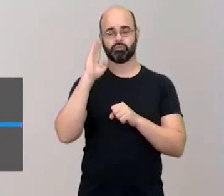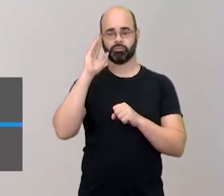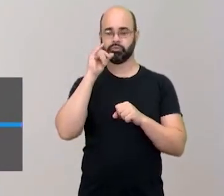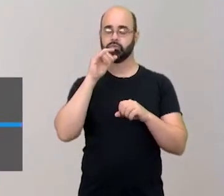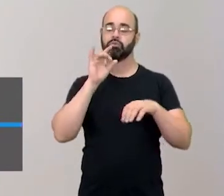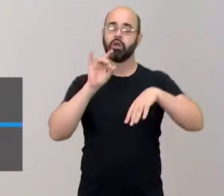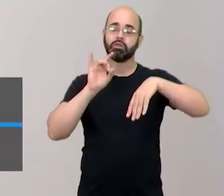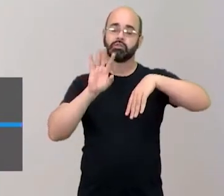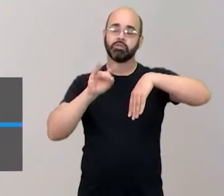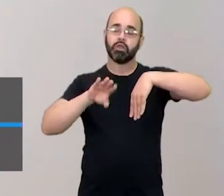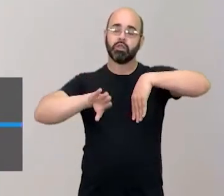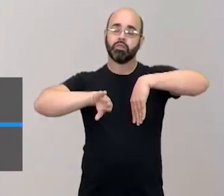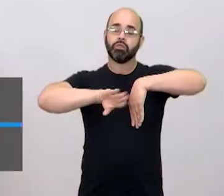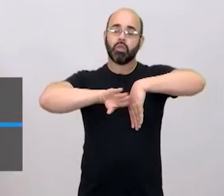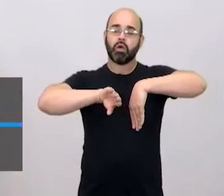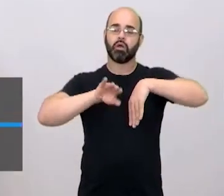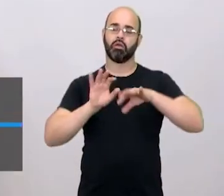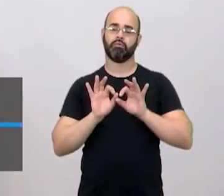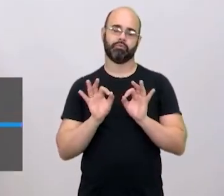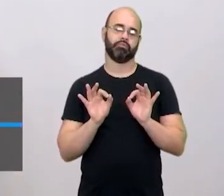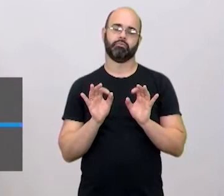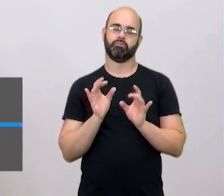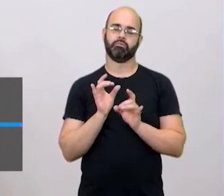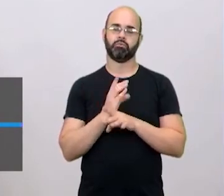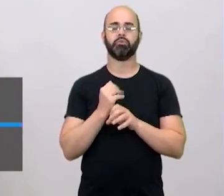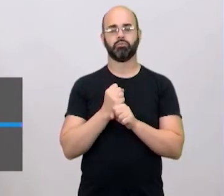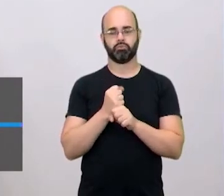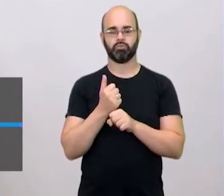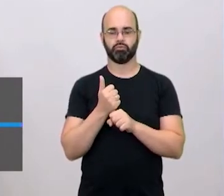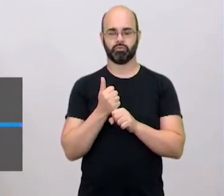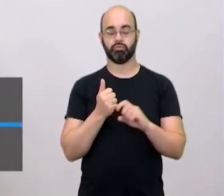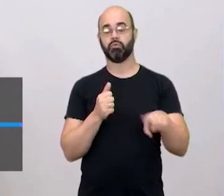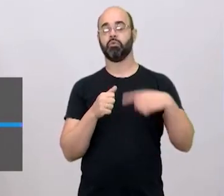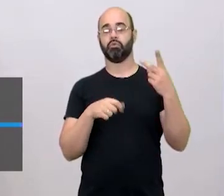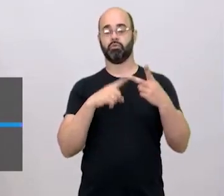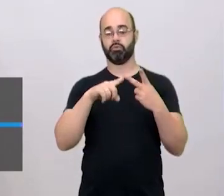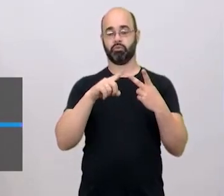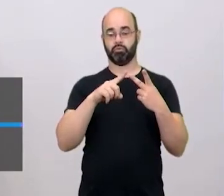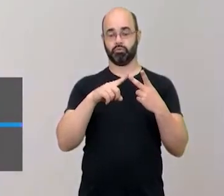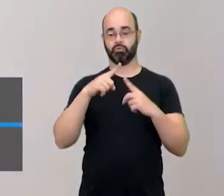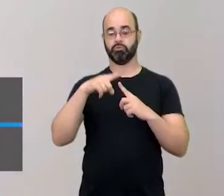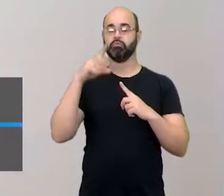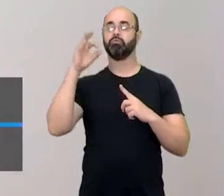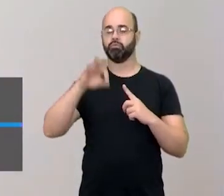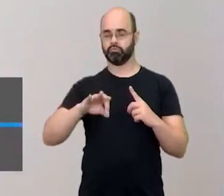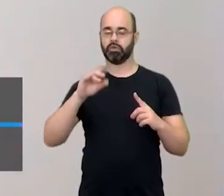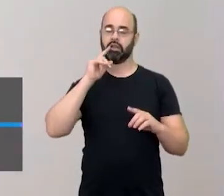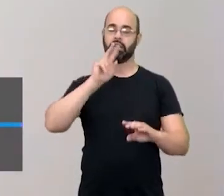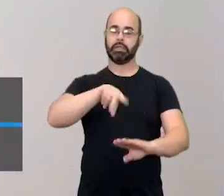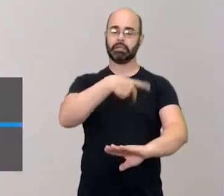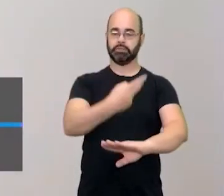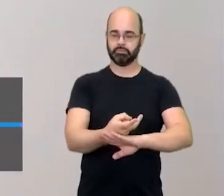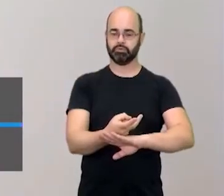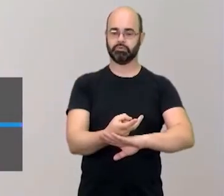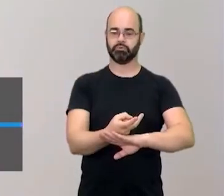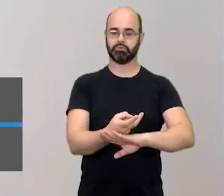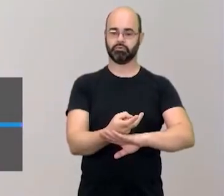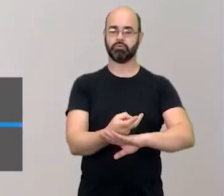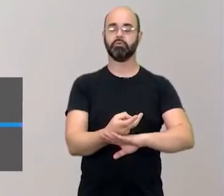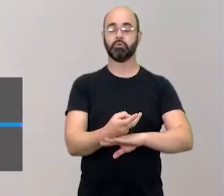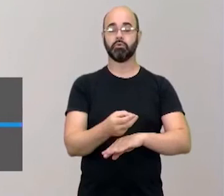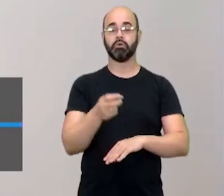Entendi. E o Kyokushin, ele é... As lutas são por nocaute. Ah. Então, quem